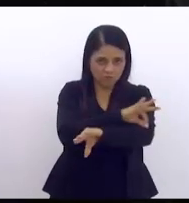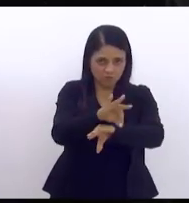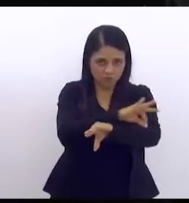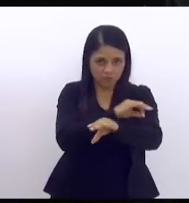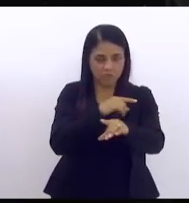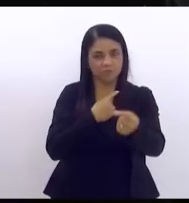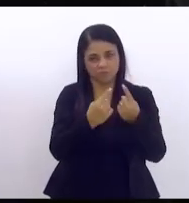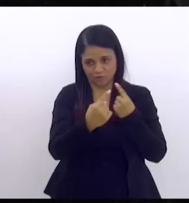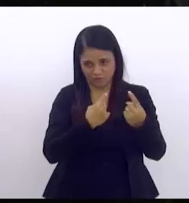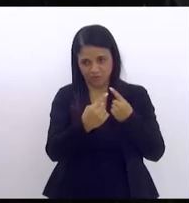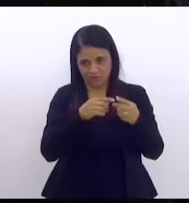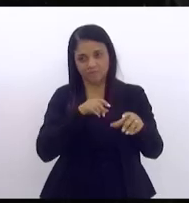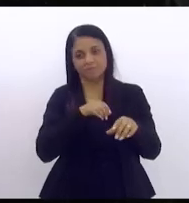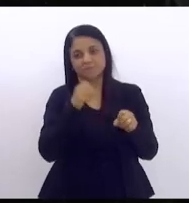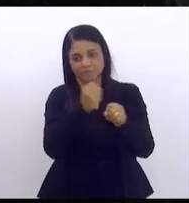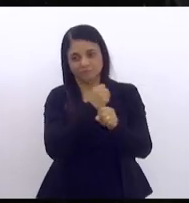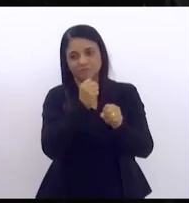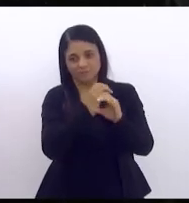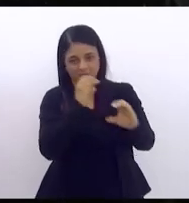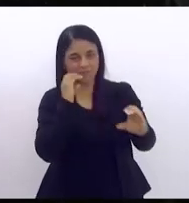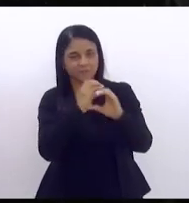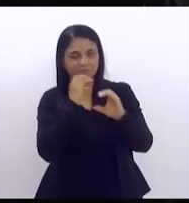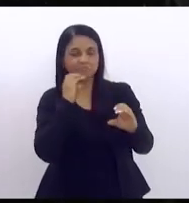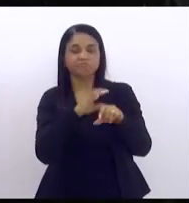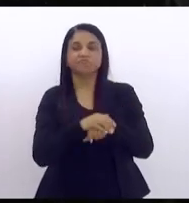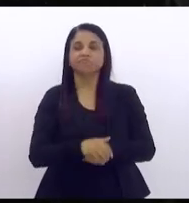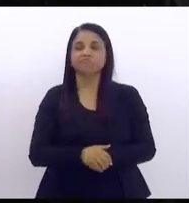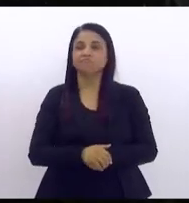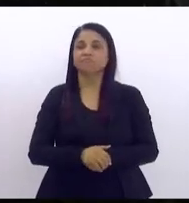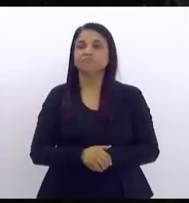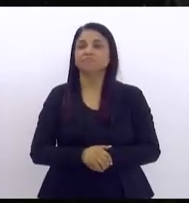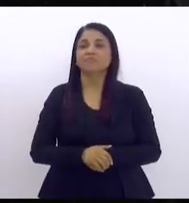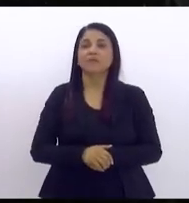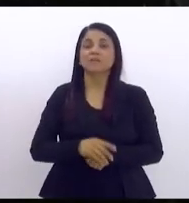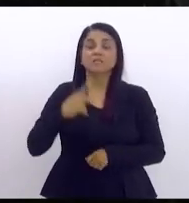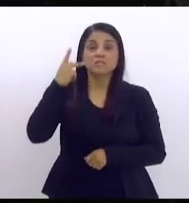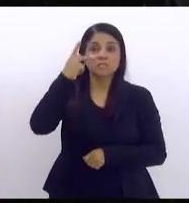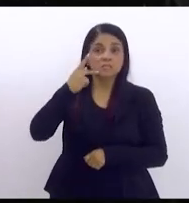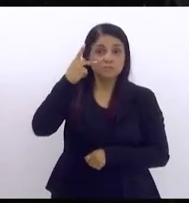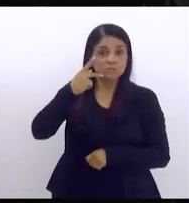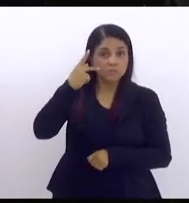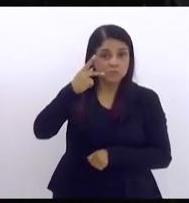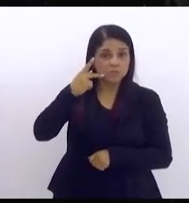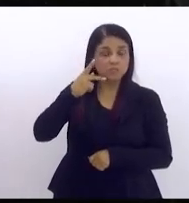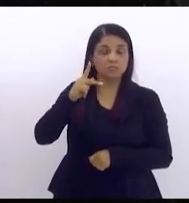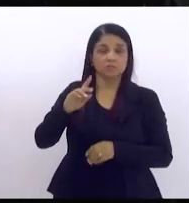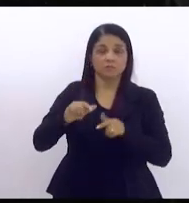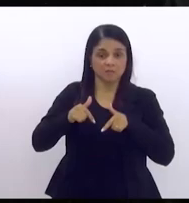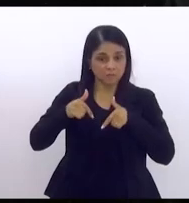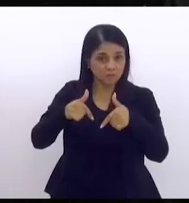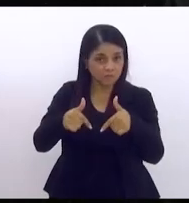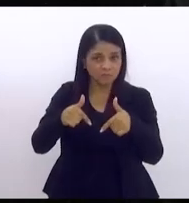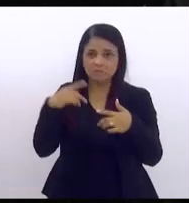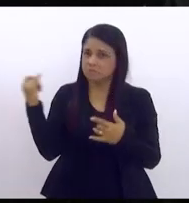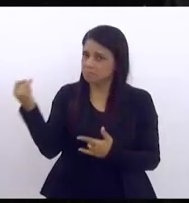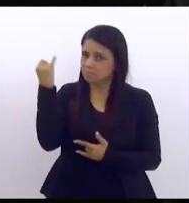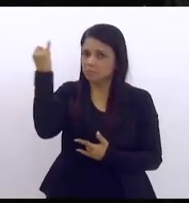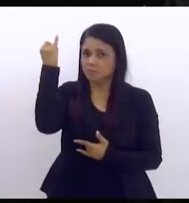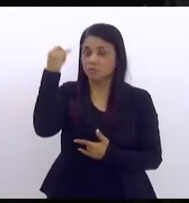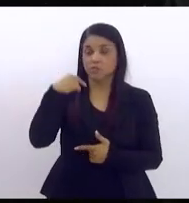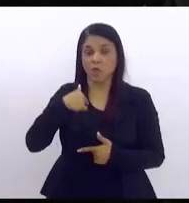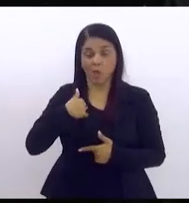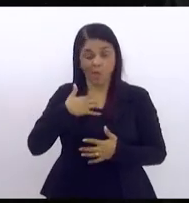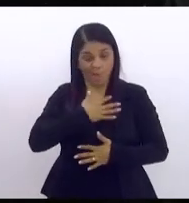deputado Ratinho falou em algumas figuras políticas importantes do nosso estado que eu tive o